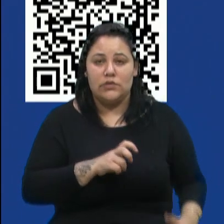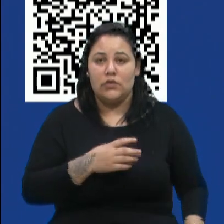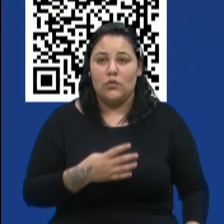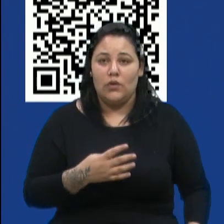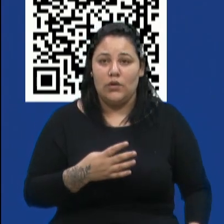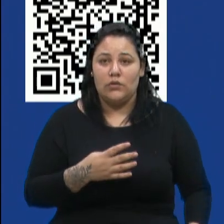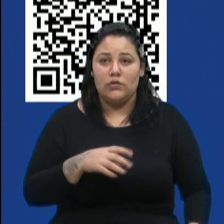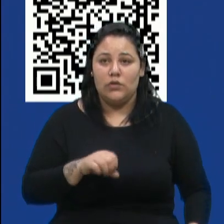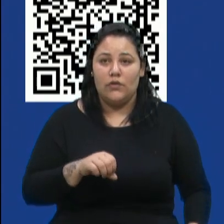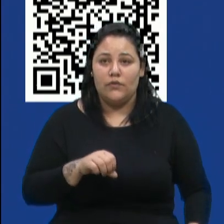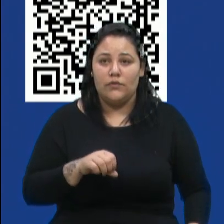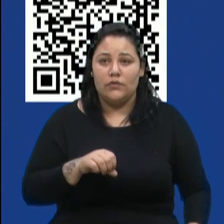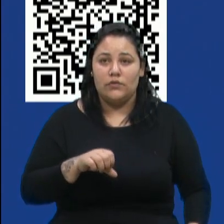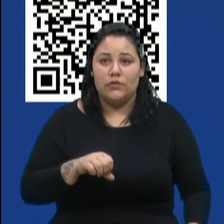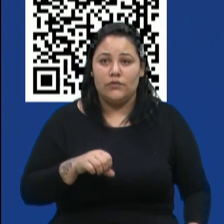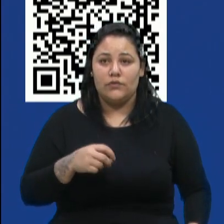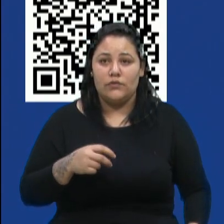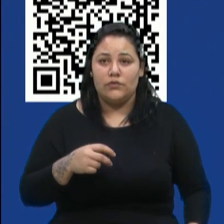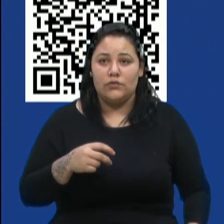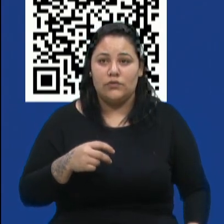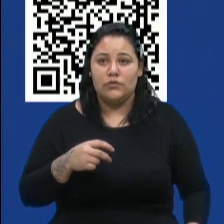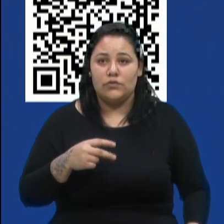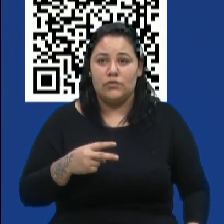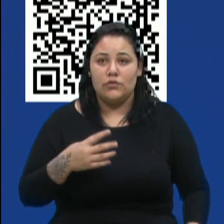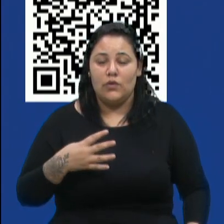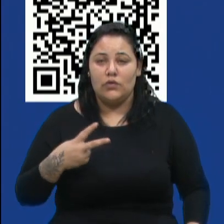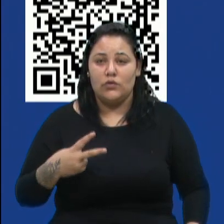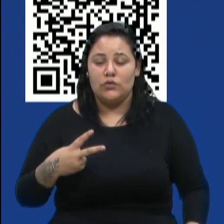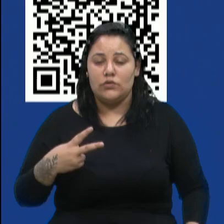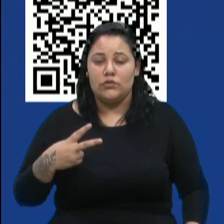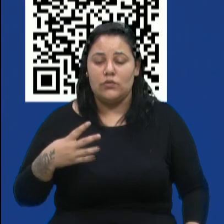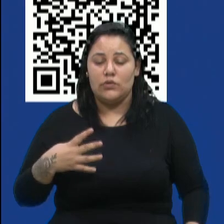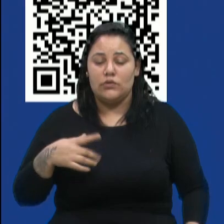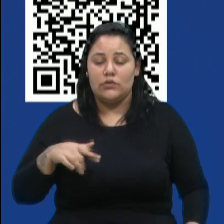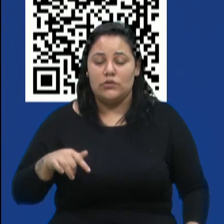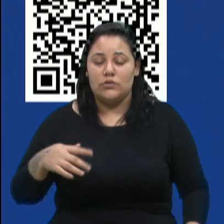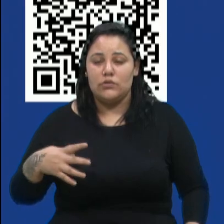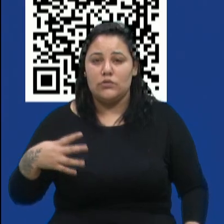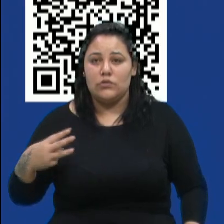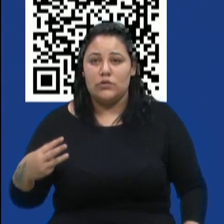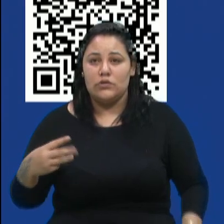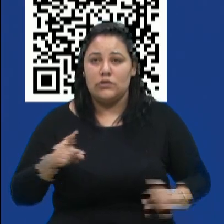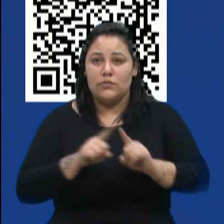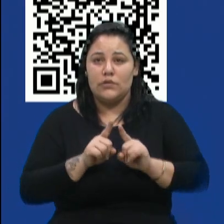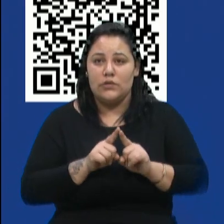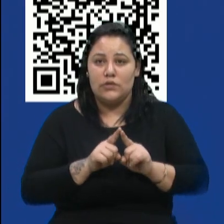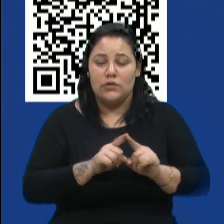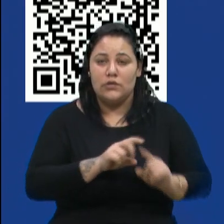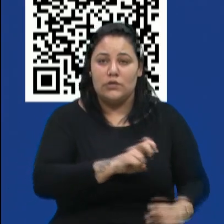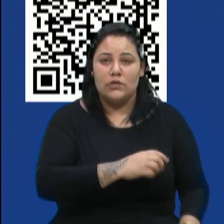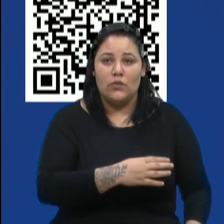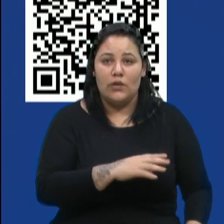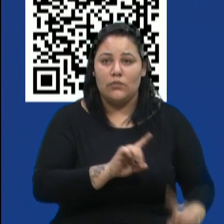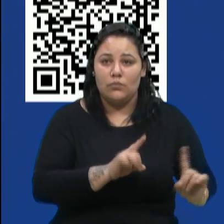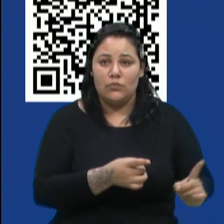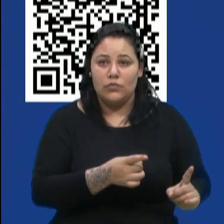-99242-4743 e o telefone 54